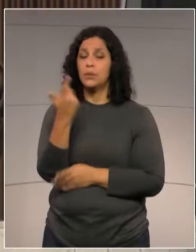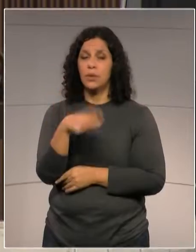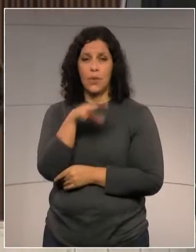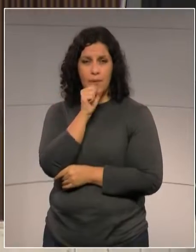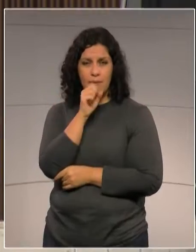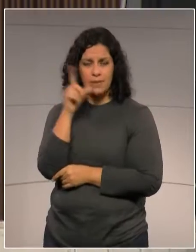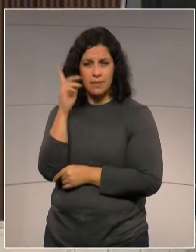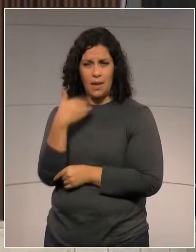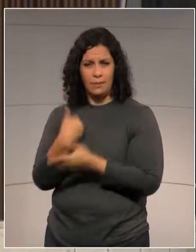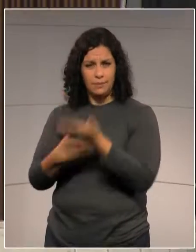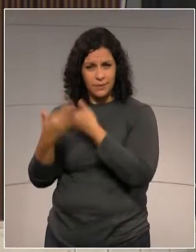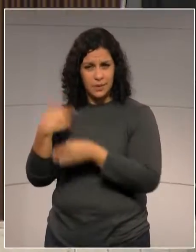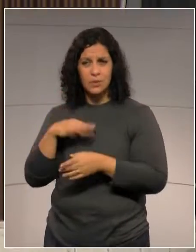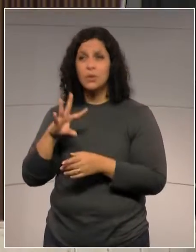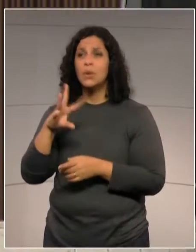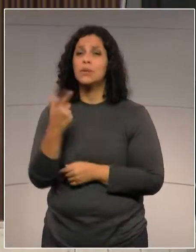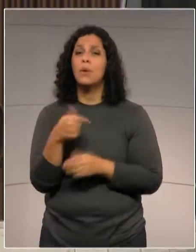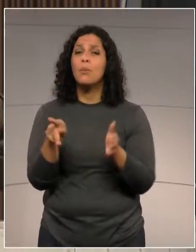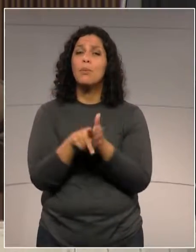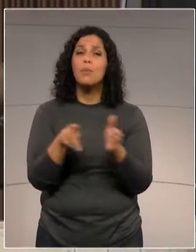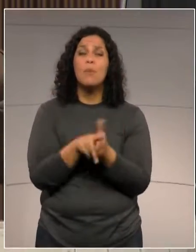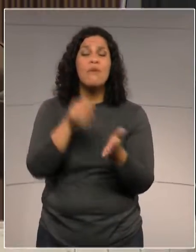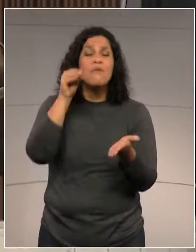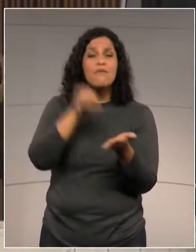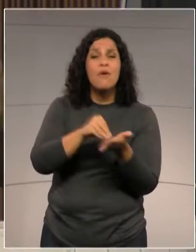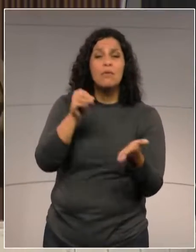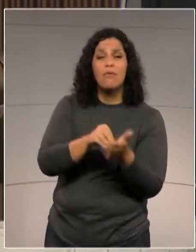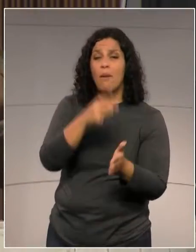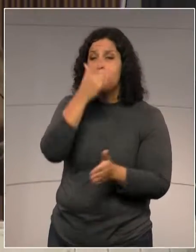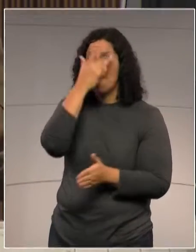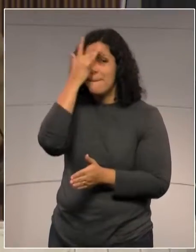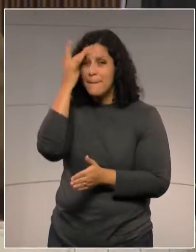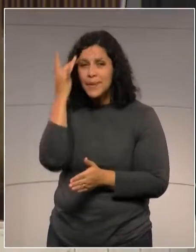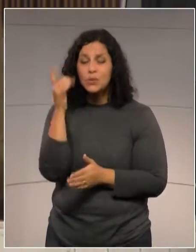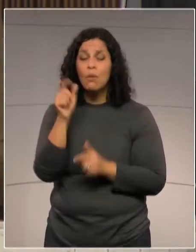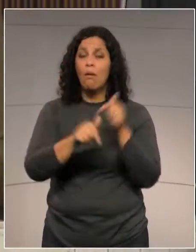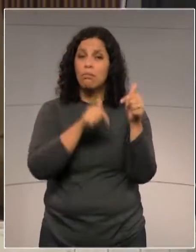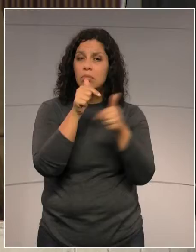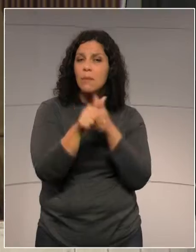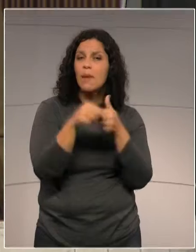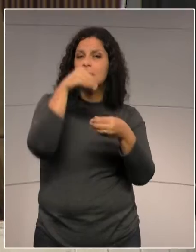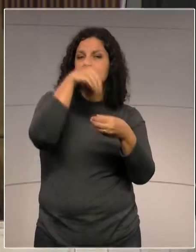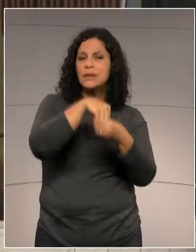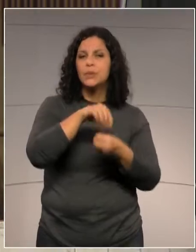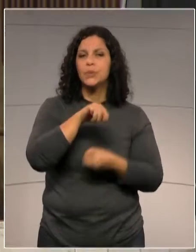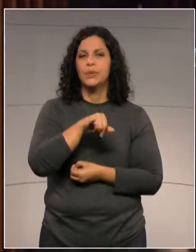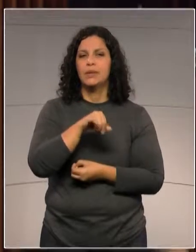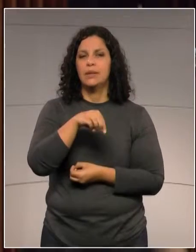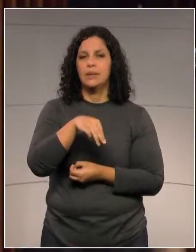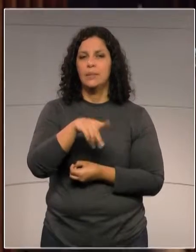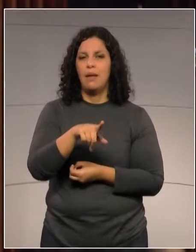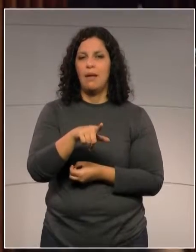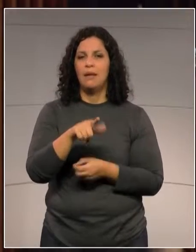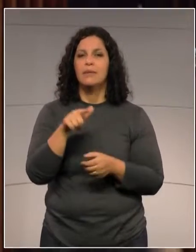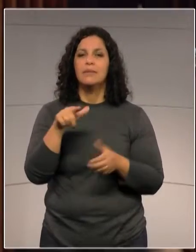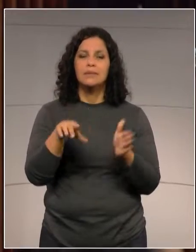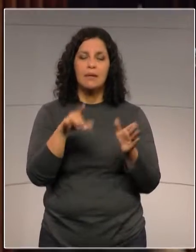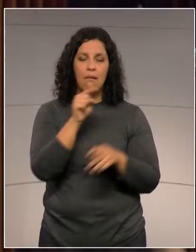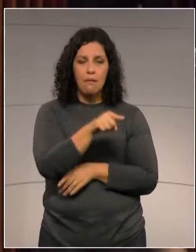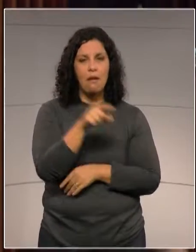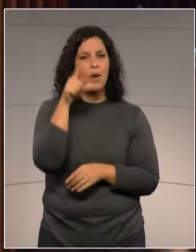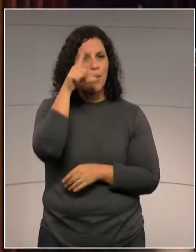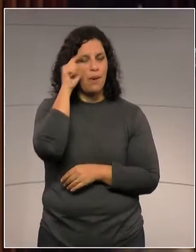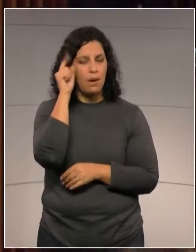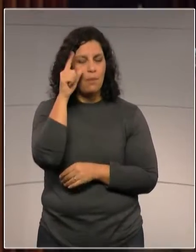a estrutura de material humano do escritório regional de criminalística do